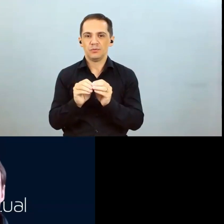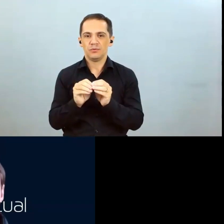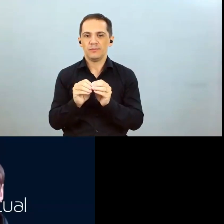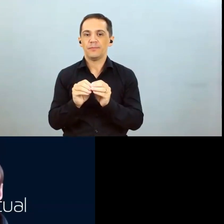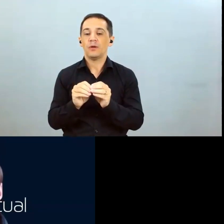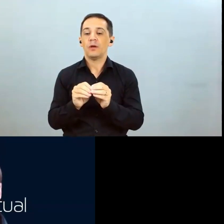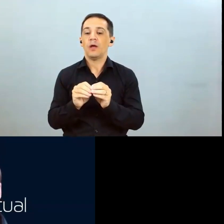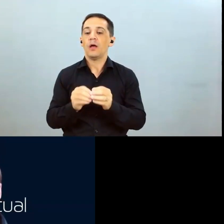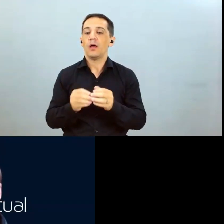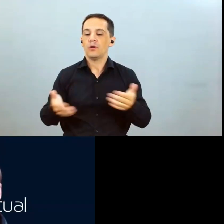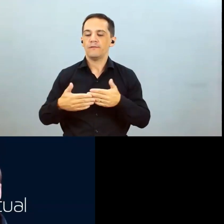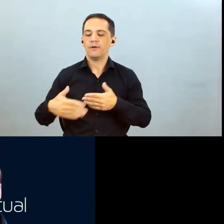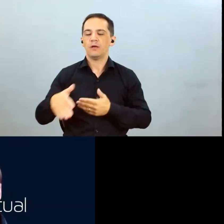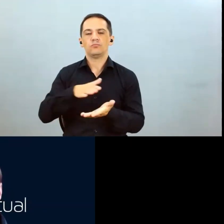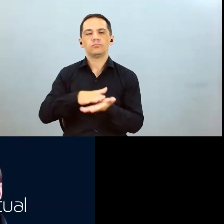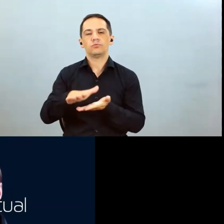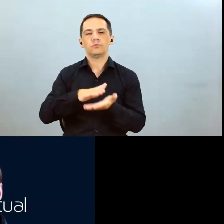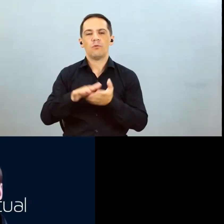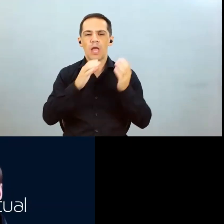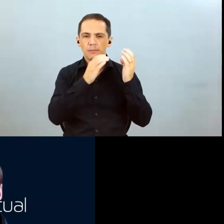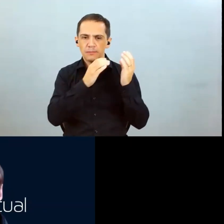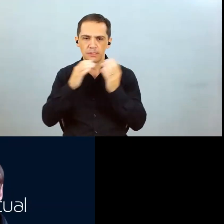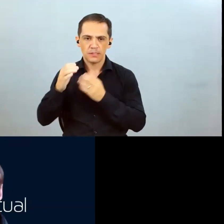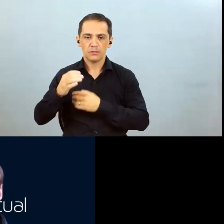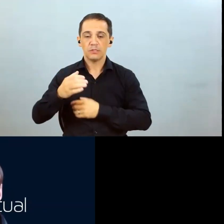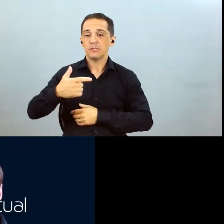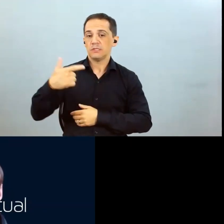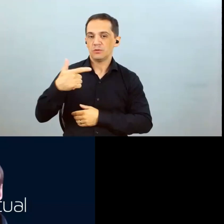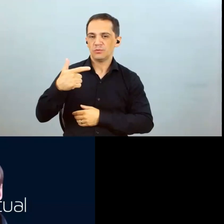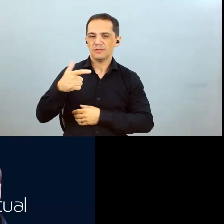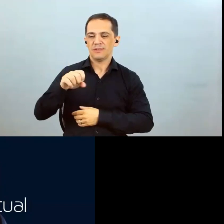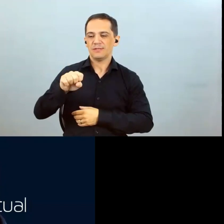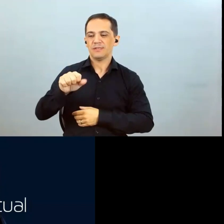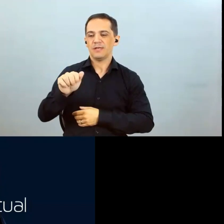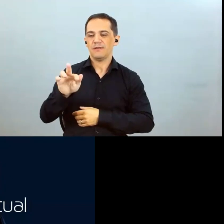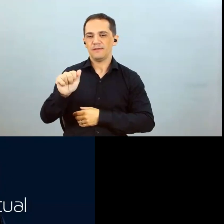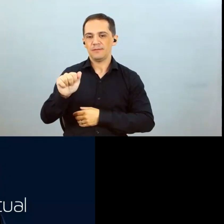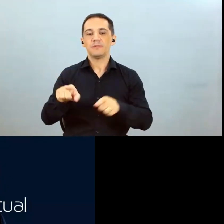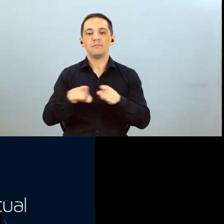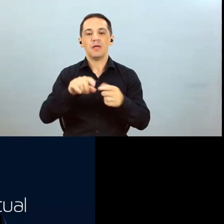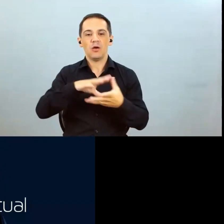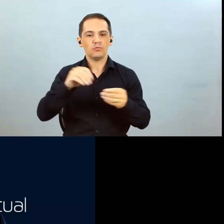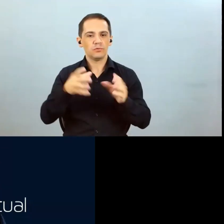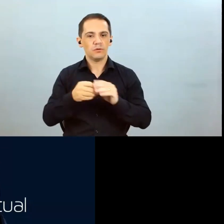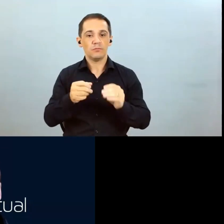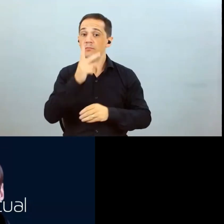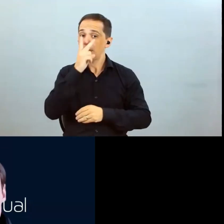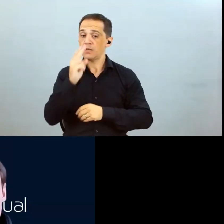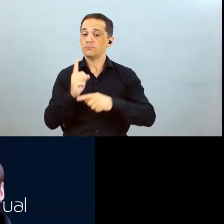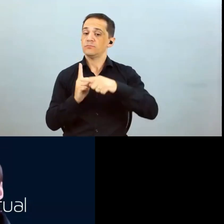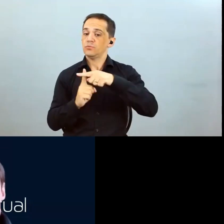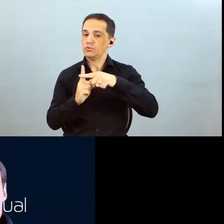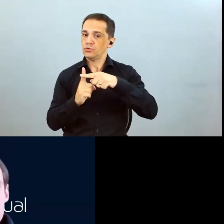de produtividade de milho segundo a safra e de algodão segundo a safra muito favorável. e por isso que nós